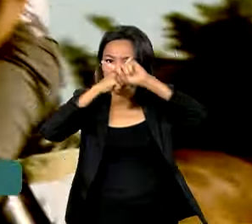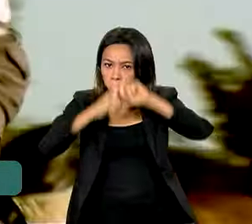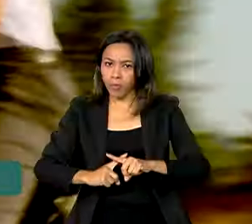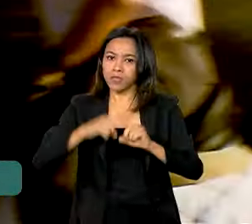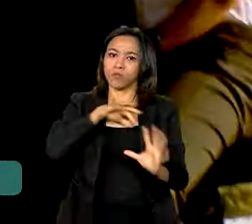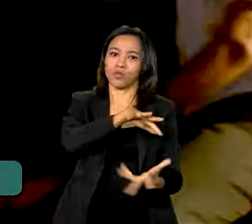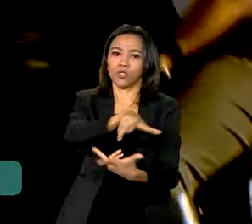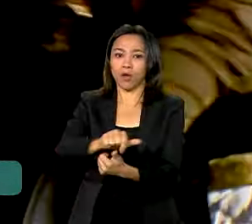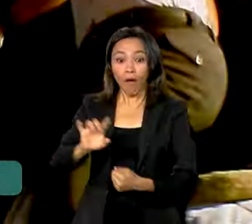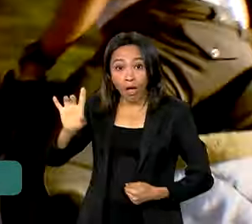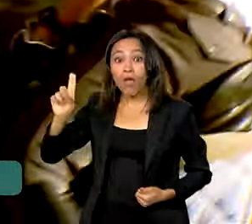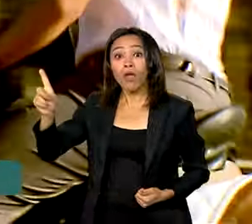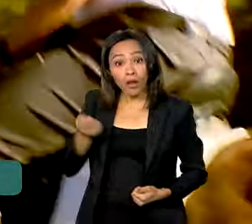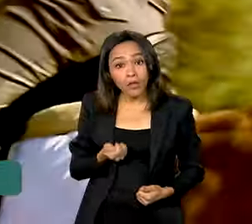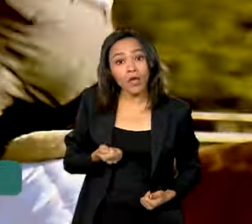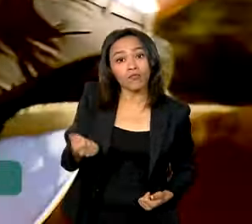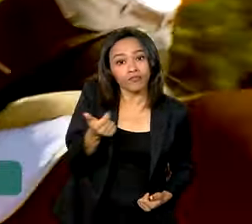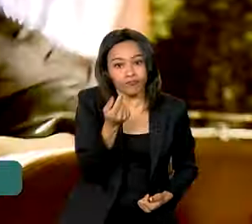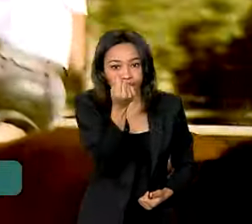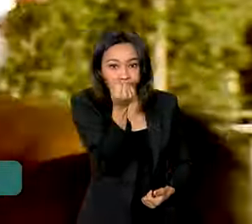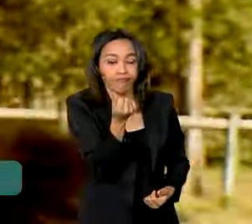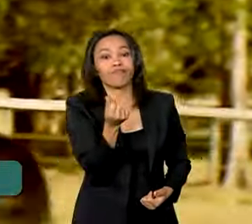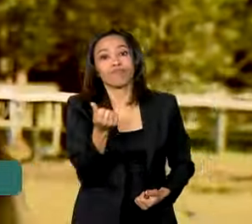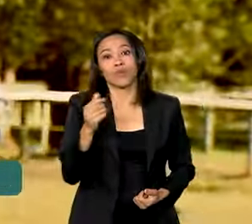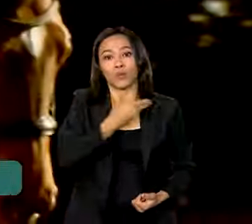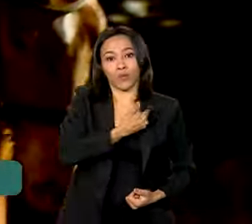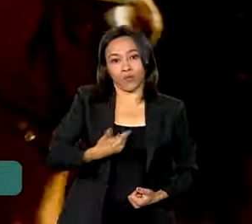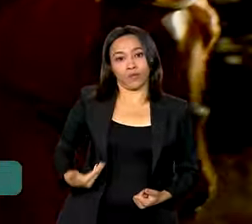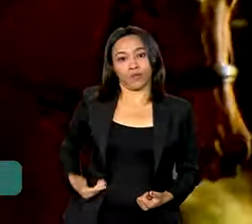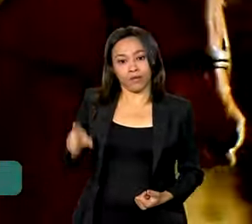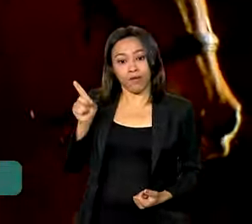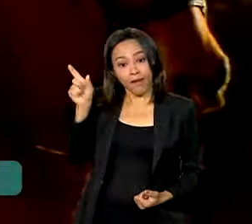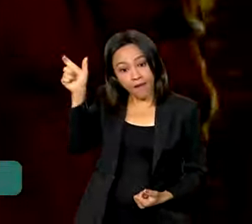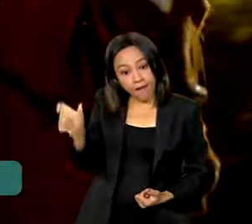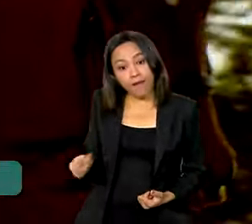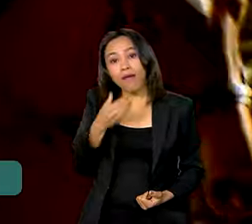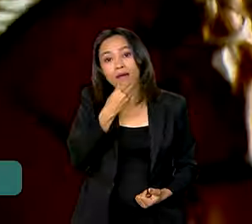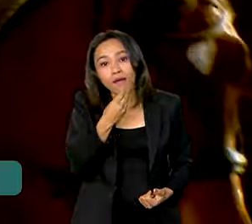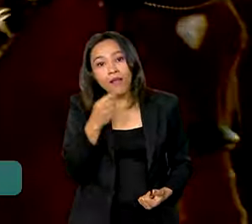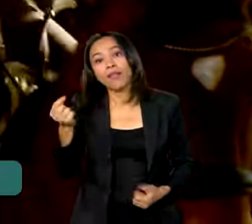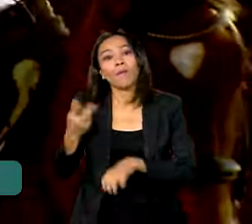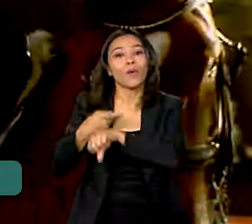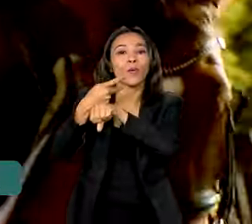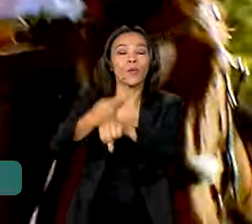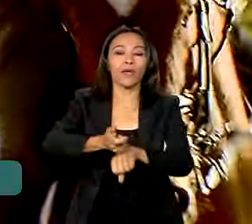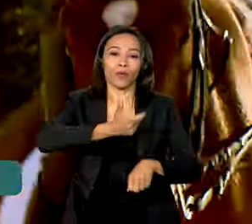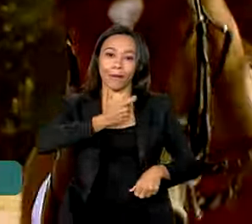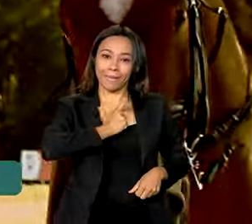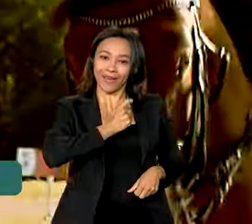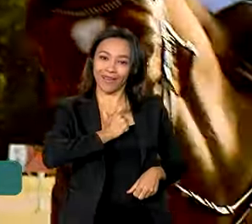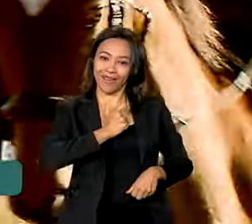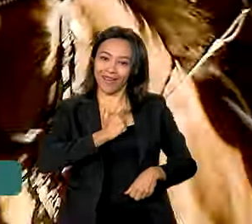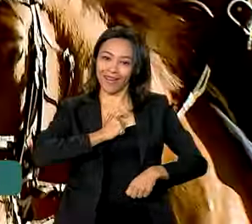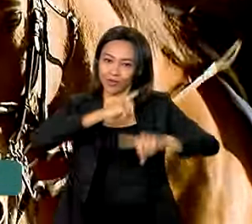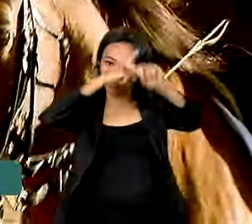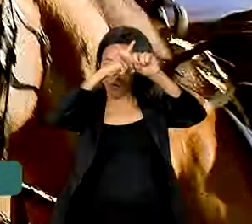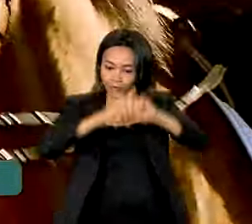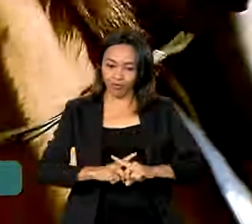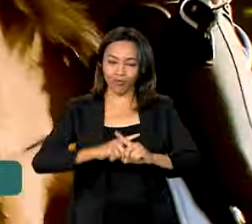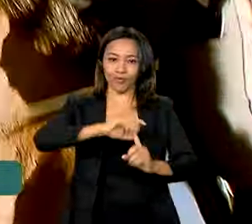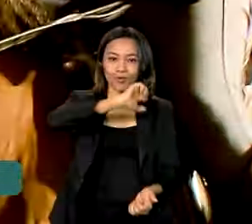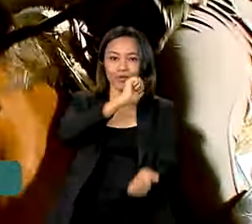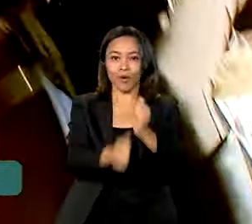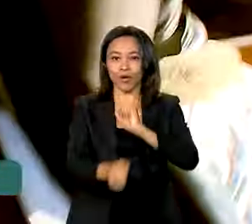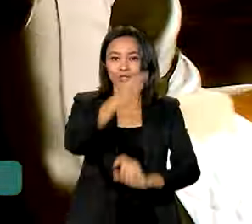Beneficiário do programa Bolsa Atleta na categoria pódio, Sérgio agora está em busca de uma medalha nos Jogos Paralímpicos de Paris